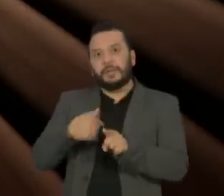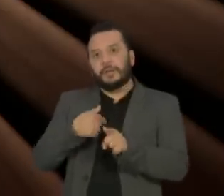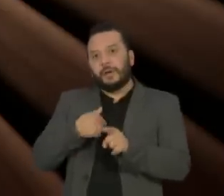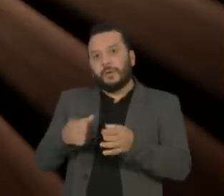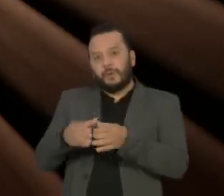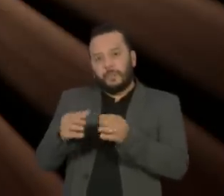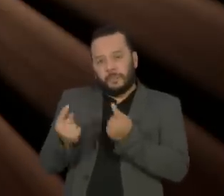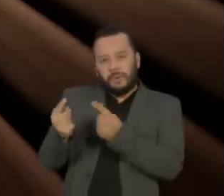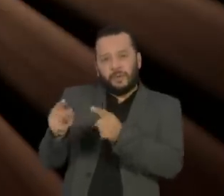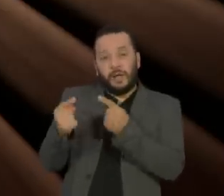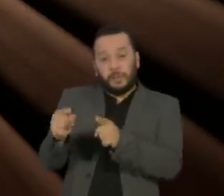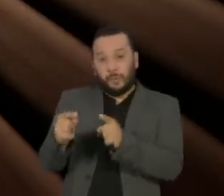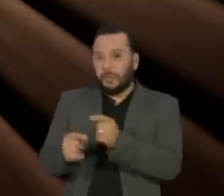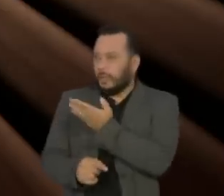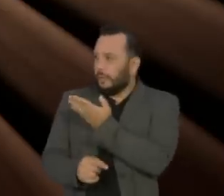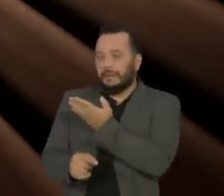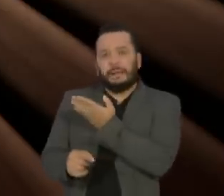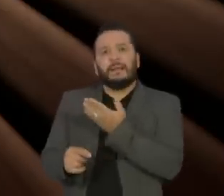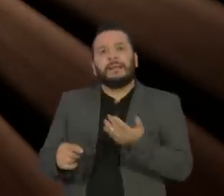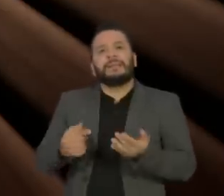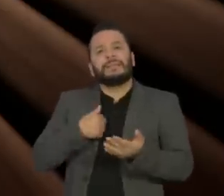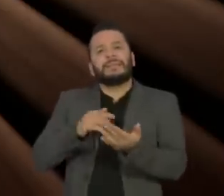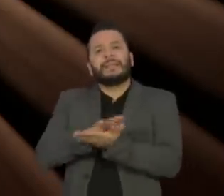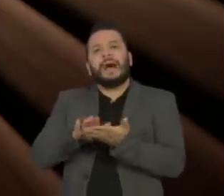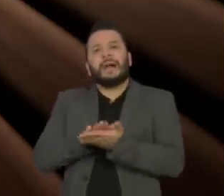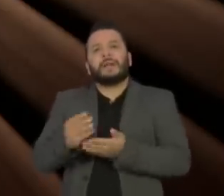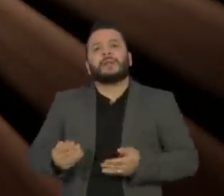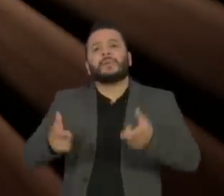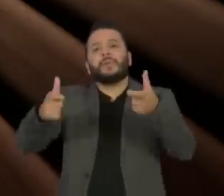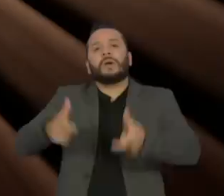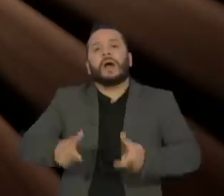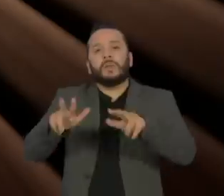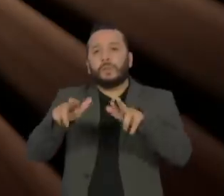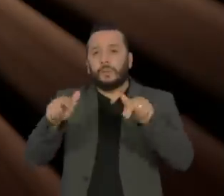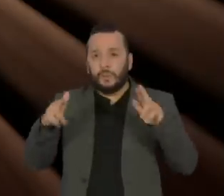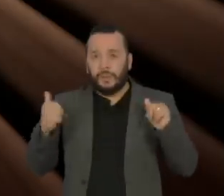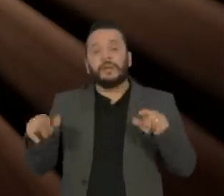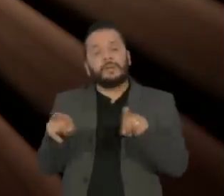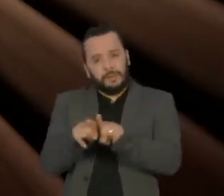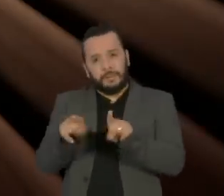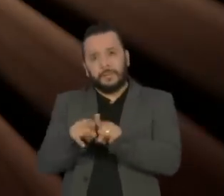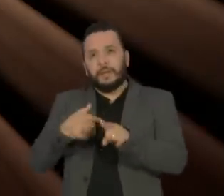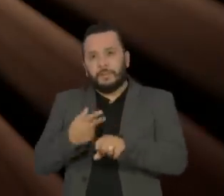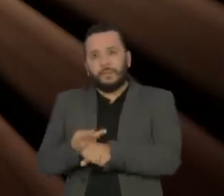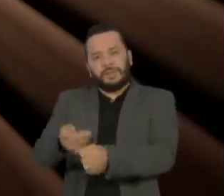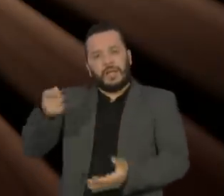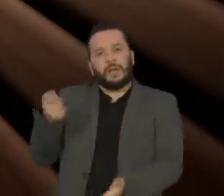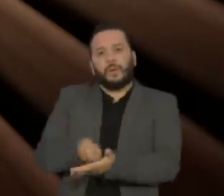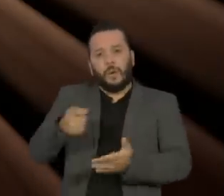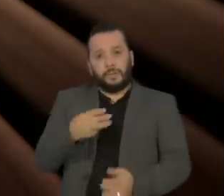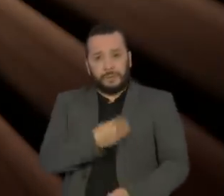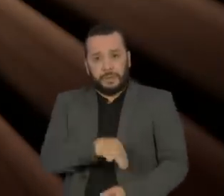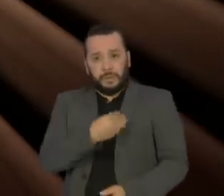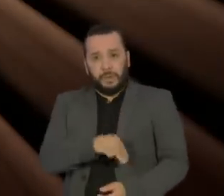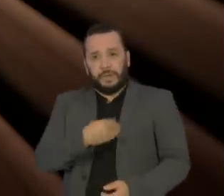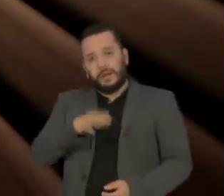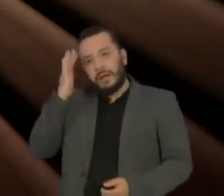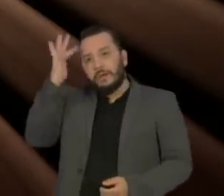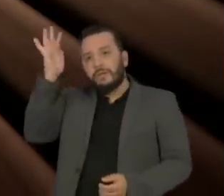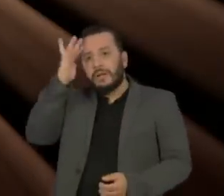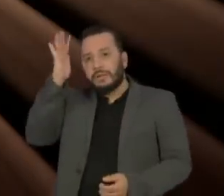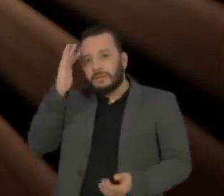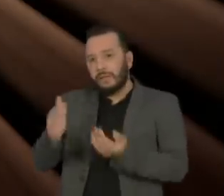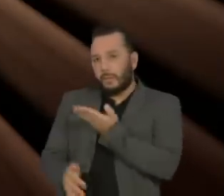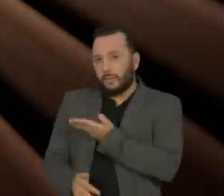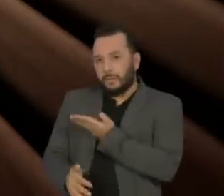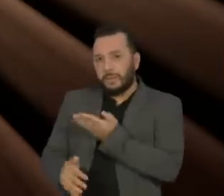primeiro com o Manifesto do Nada na Terra do Nunca, e em seguida, com o Em Busca do Rigor e da Misericórdia, Reflexões de um Hermitão